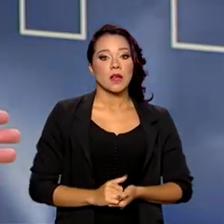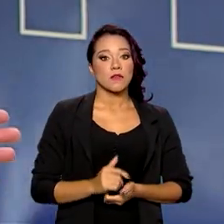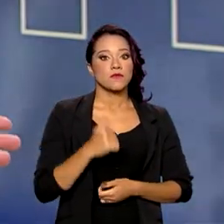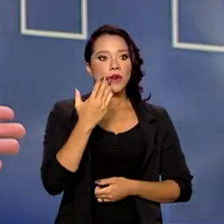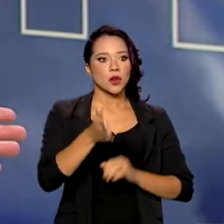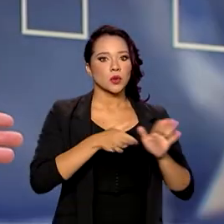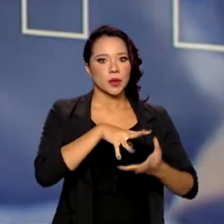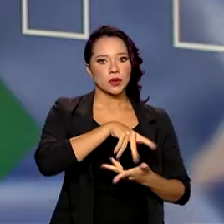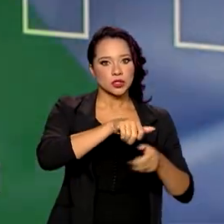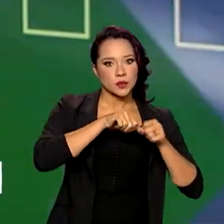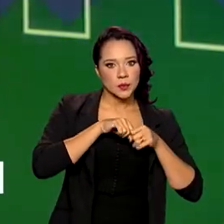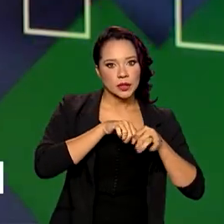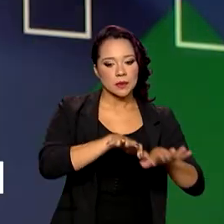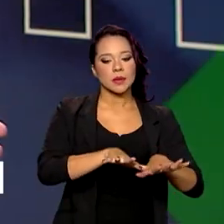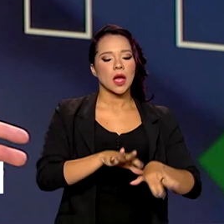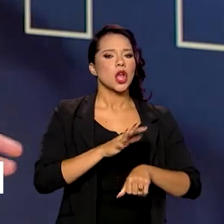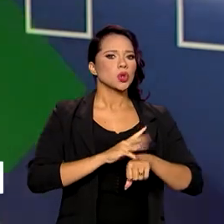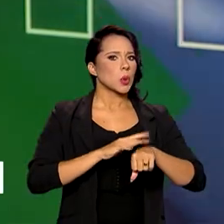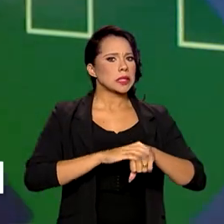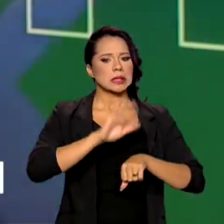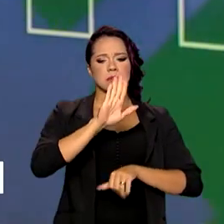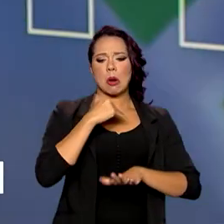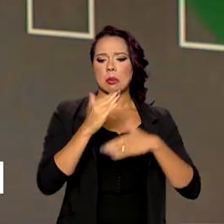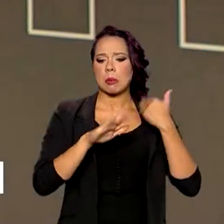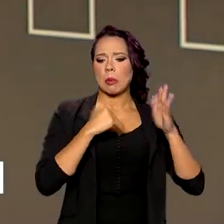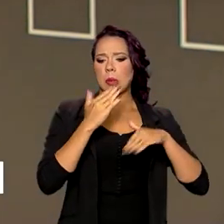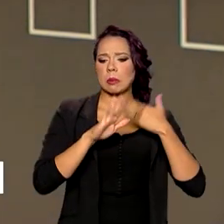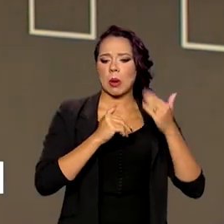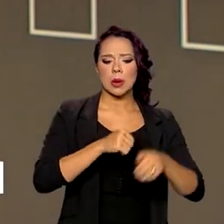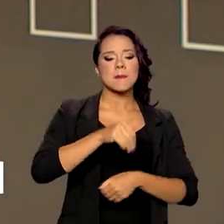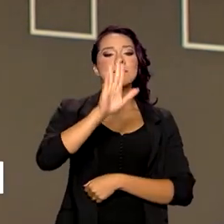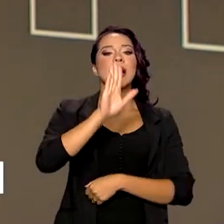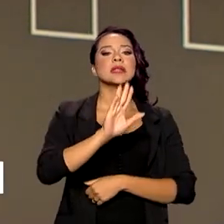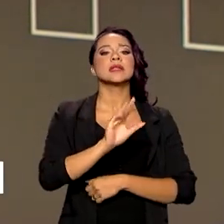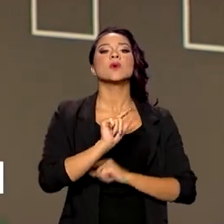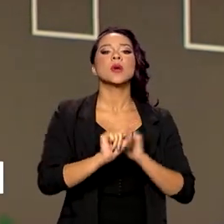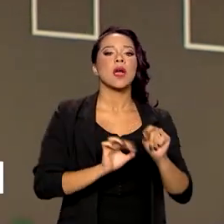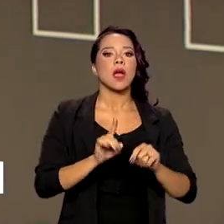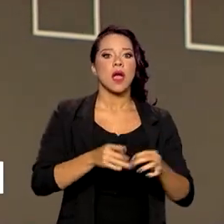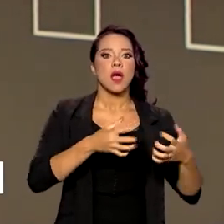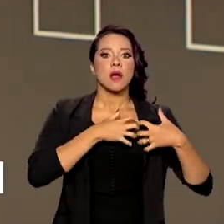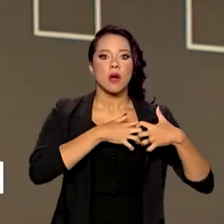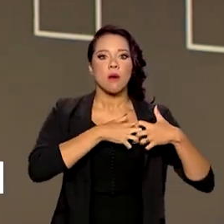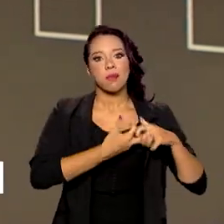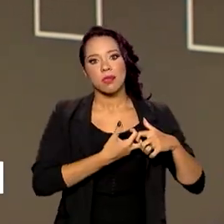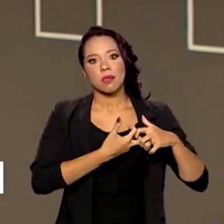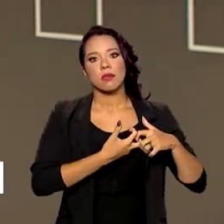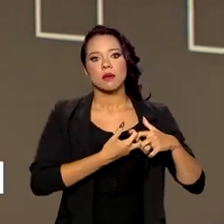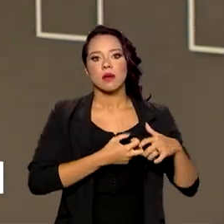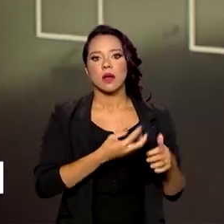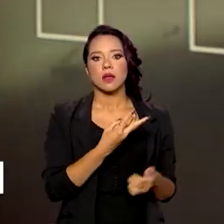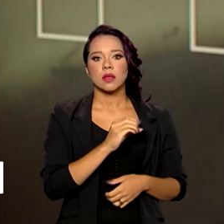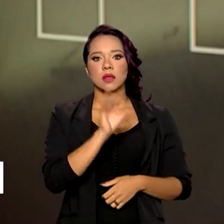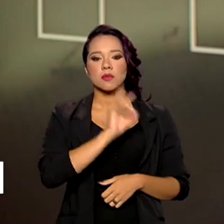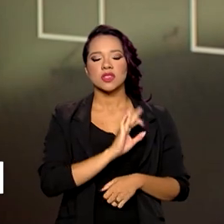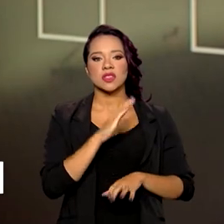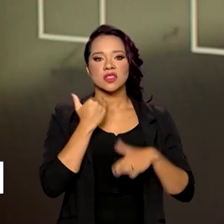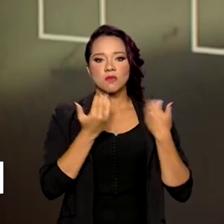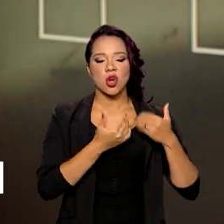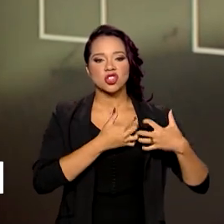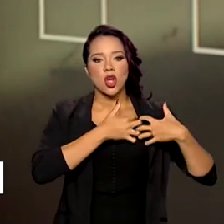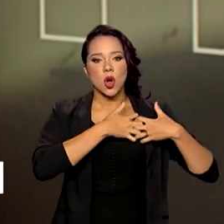período pandêmico da Covid-19, a doença que mais mata e que mais sempre matou é o infarto do miocárdio. 30% dos óbitos